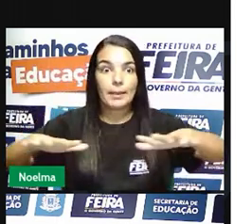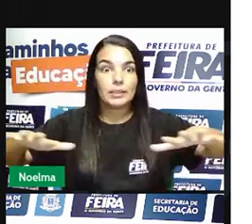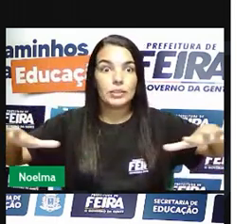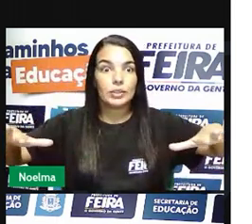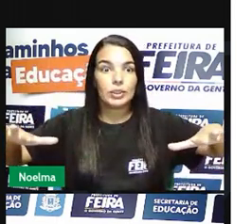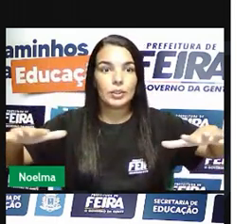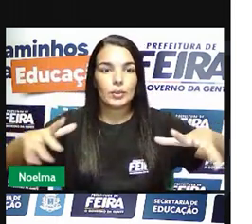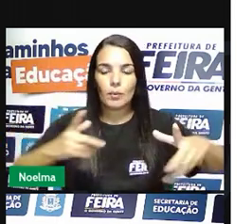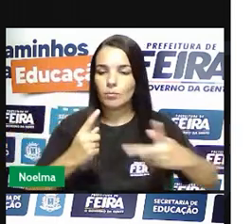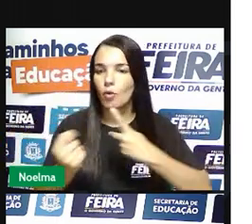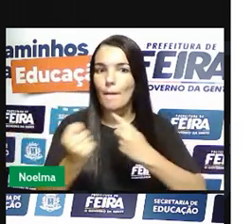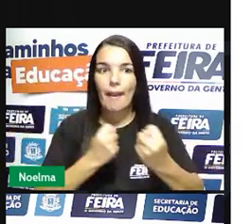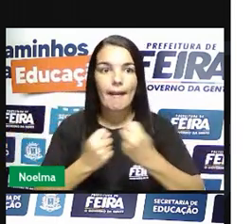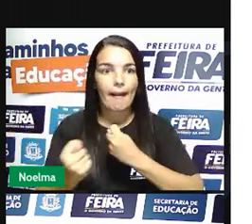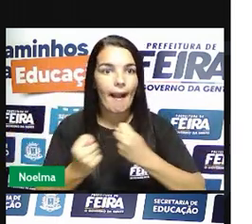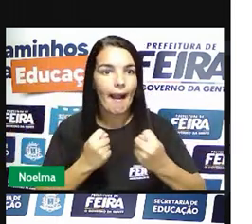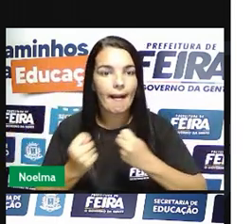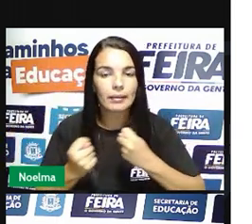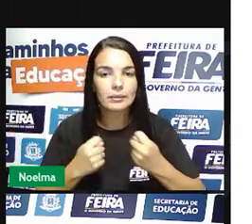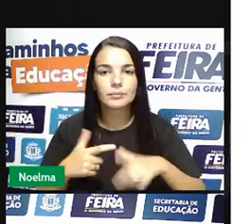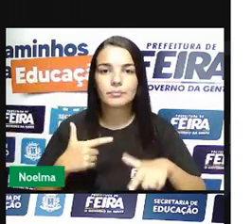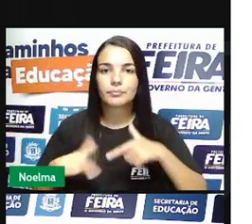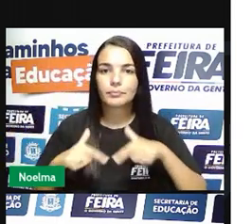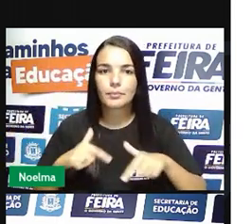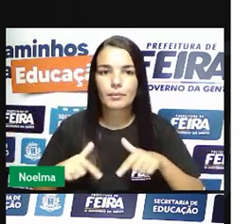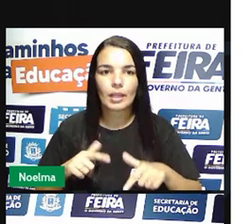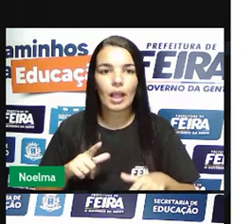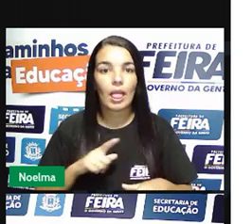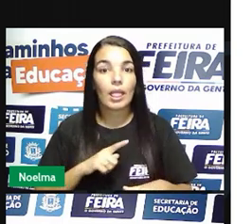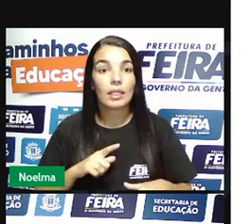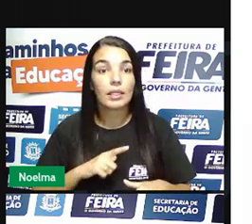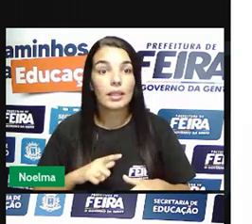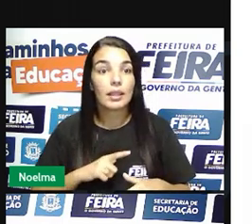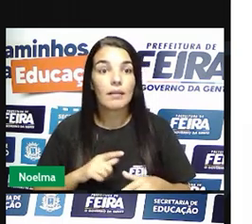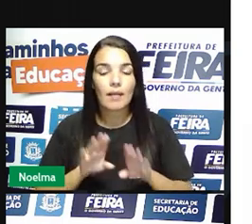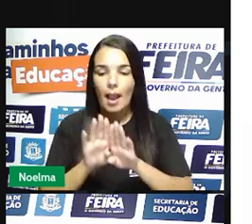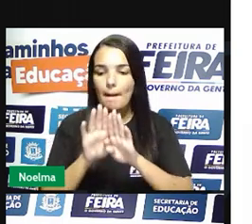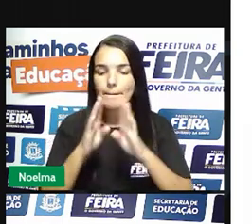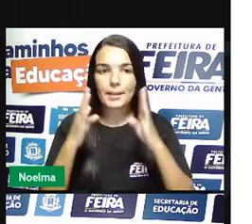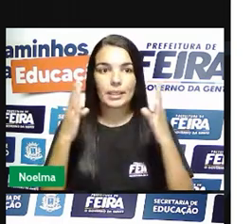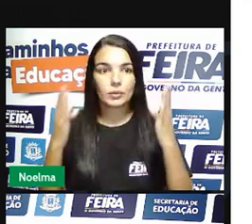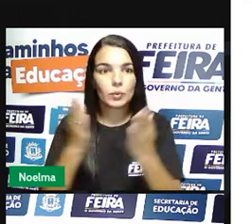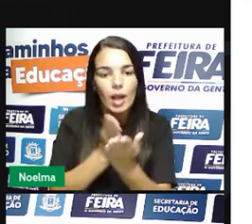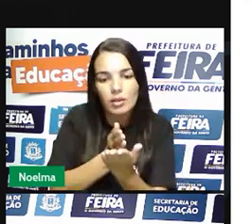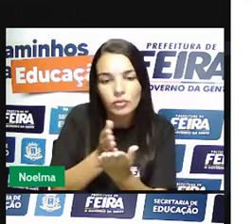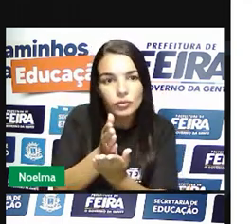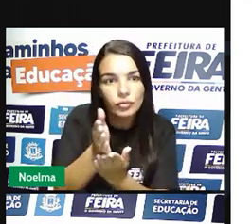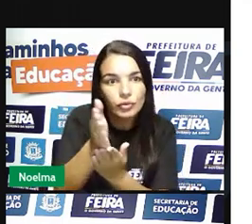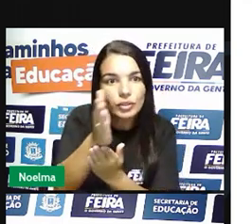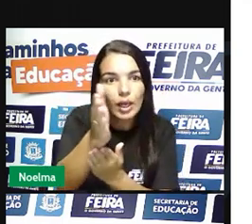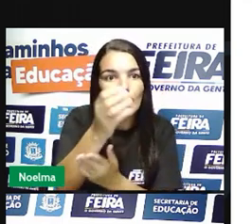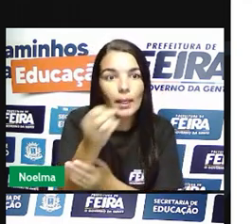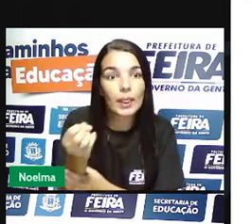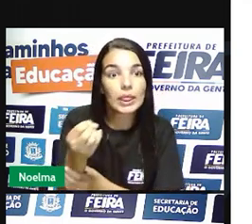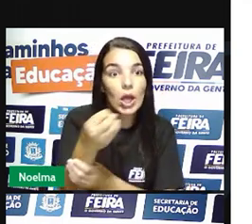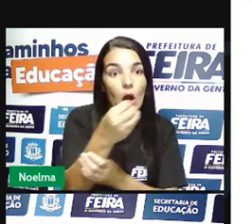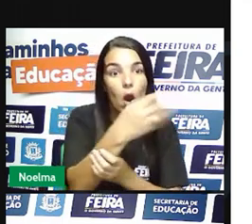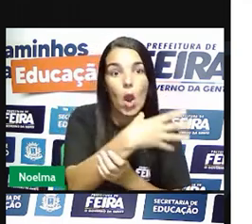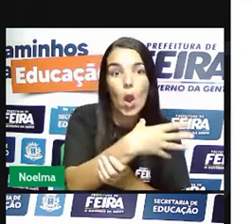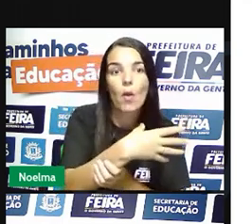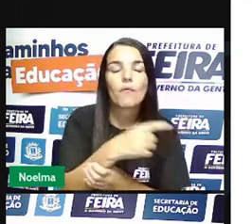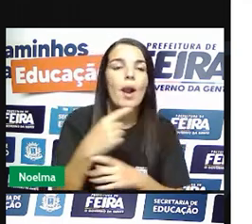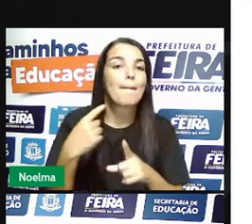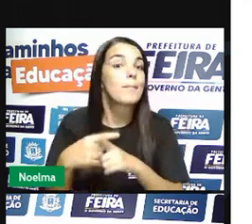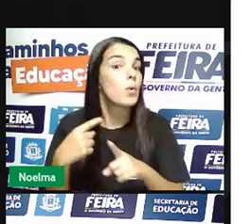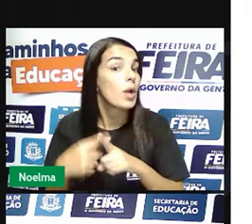colônia, exigiu estradas e meios de transportes distância do litoral, justamente porque essas cidades